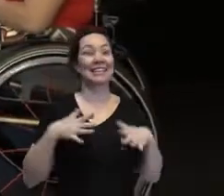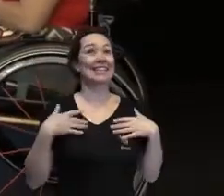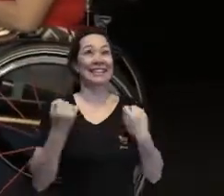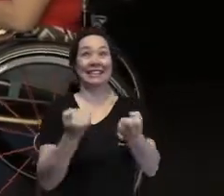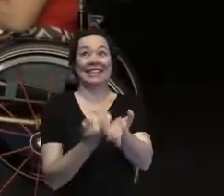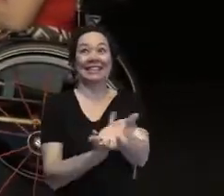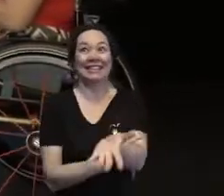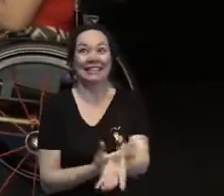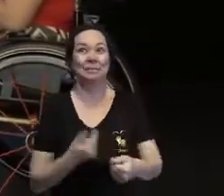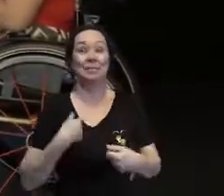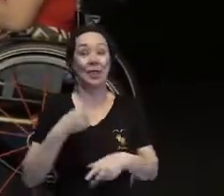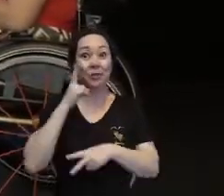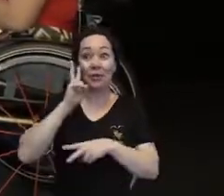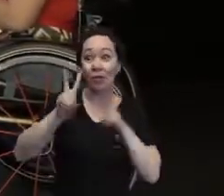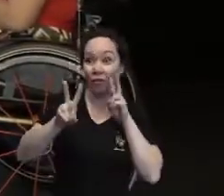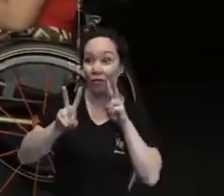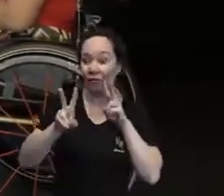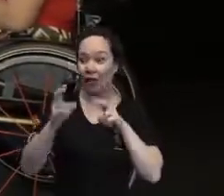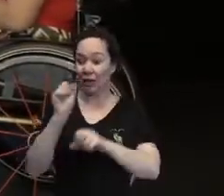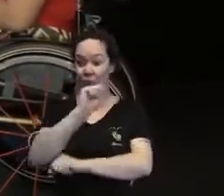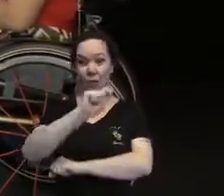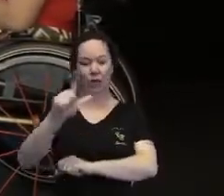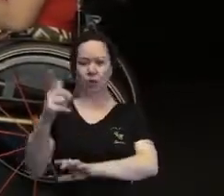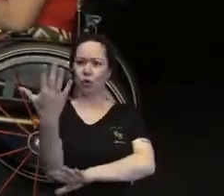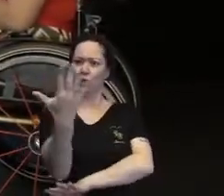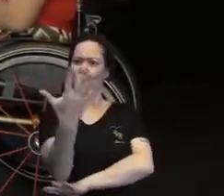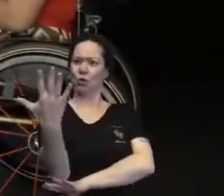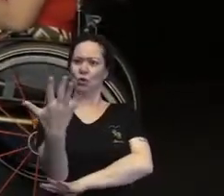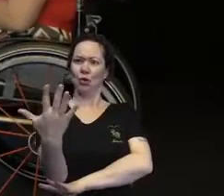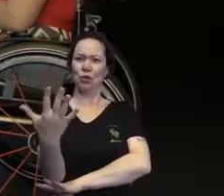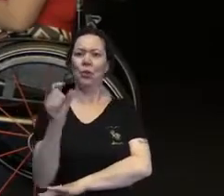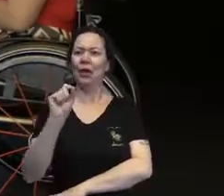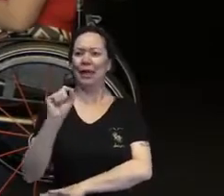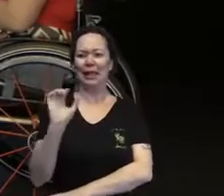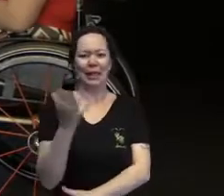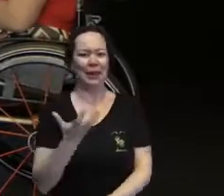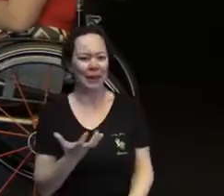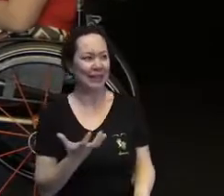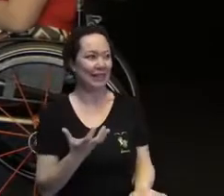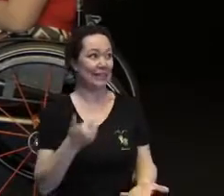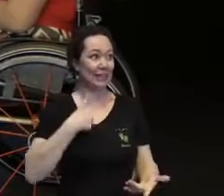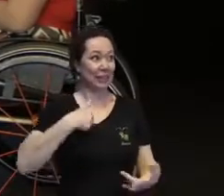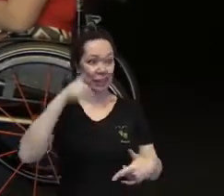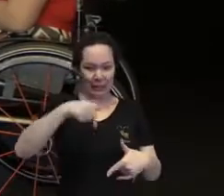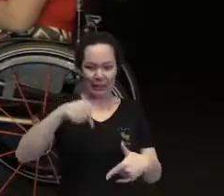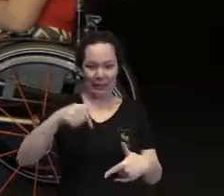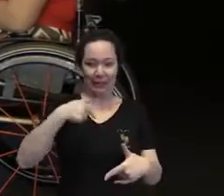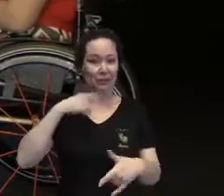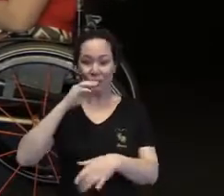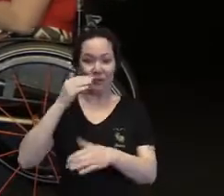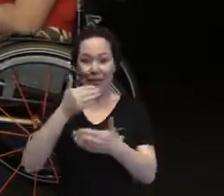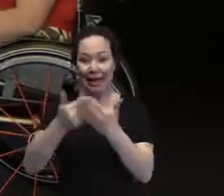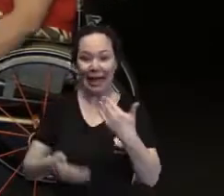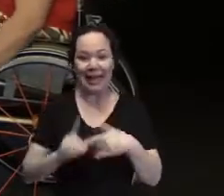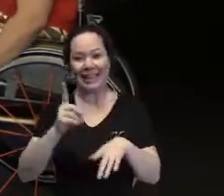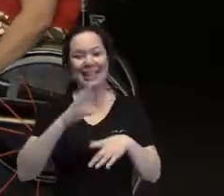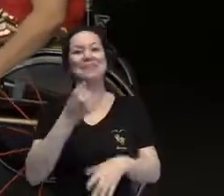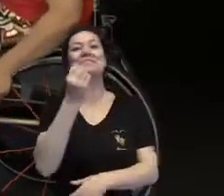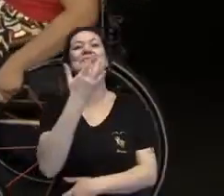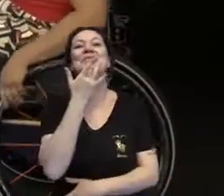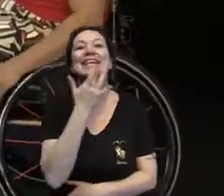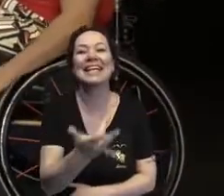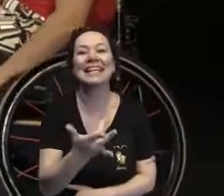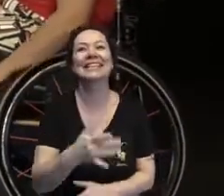Eu estava vendo uma tela azul aqui, eu falei, gente, o está acontecendo? Eu estou aqui, eu não caí. Boa tarde,